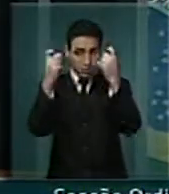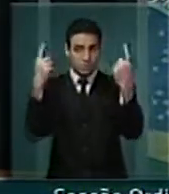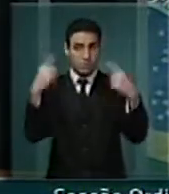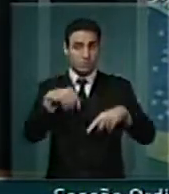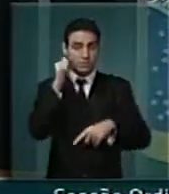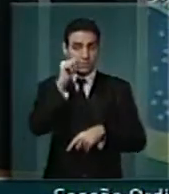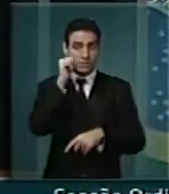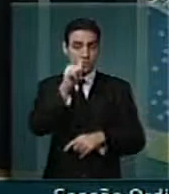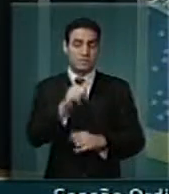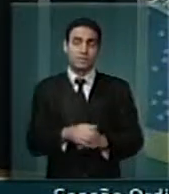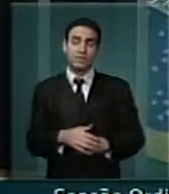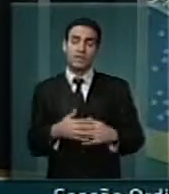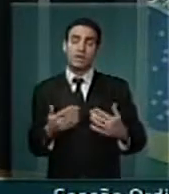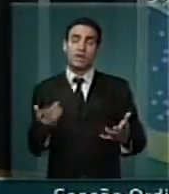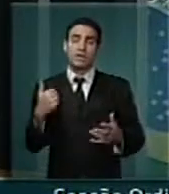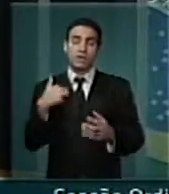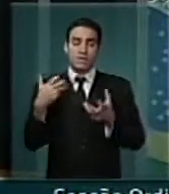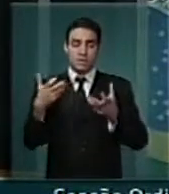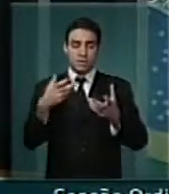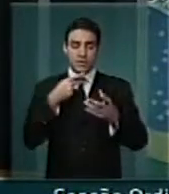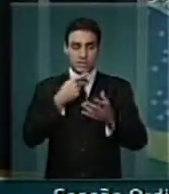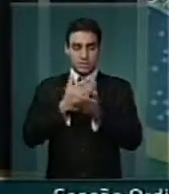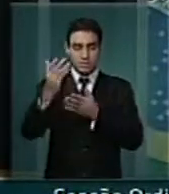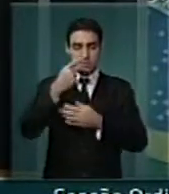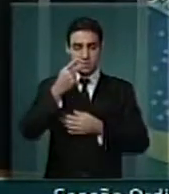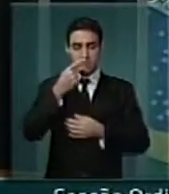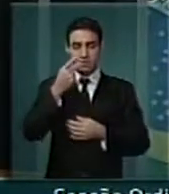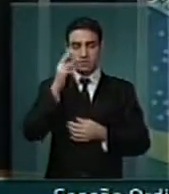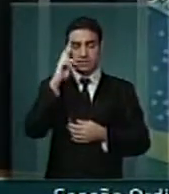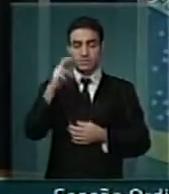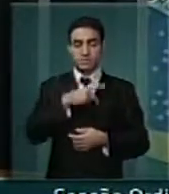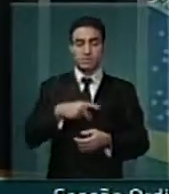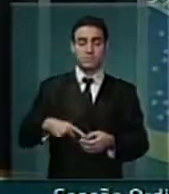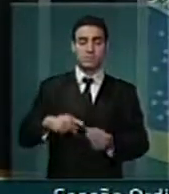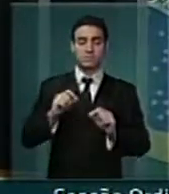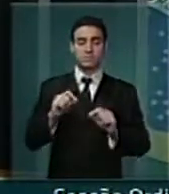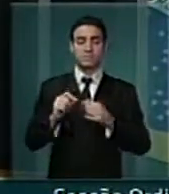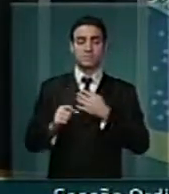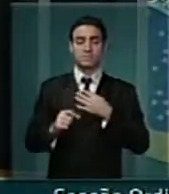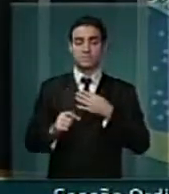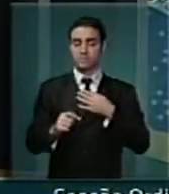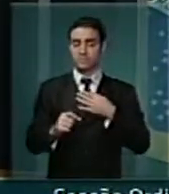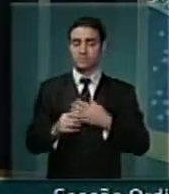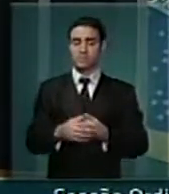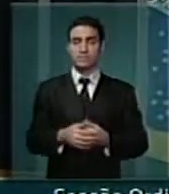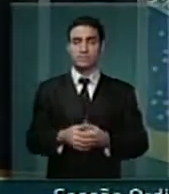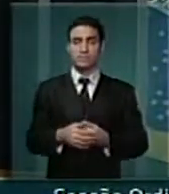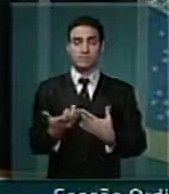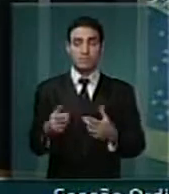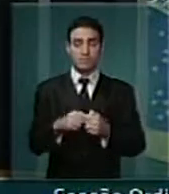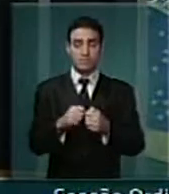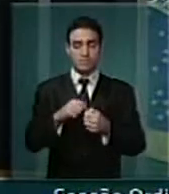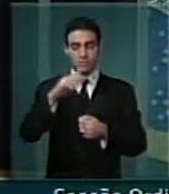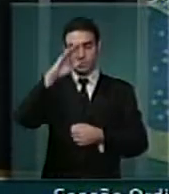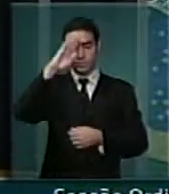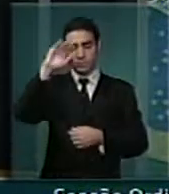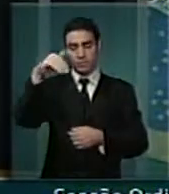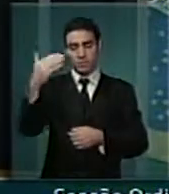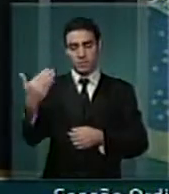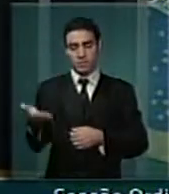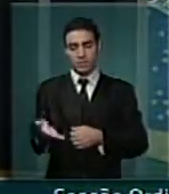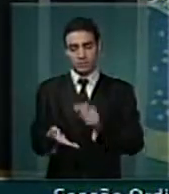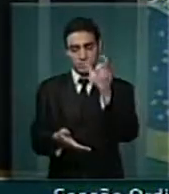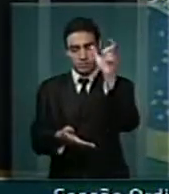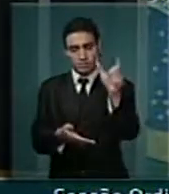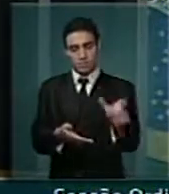aliás, Presidente, iniciar o meu pronunciamento rendendo homenagens à